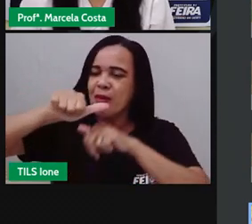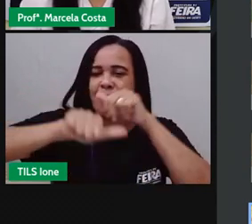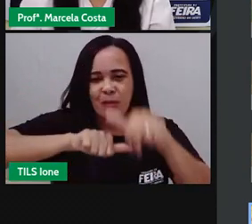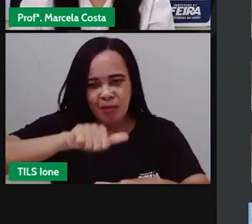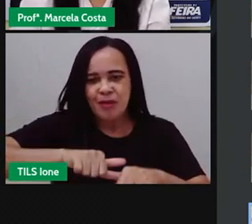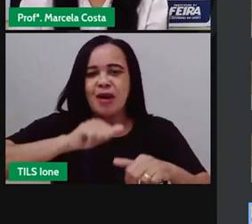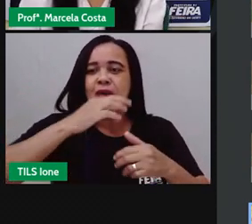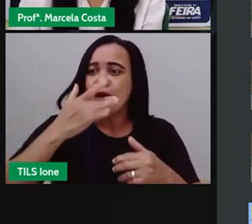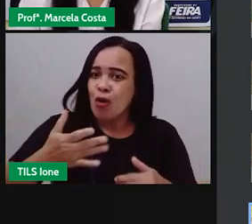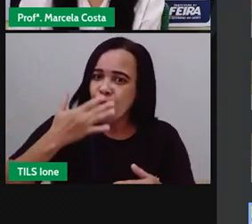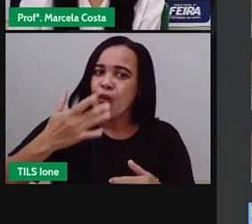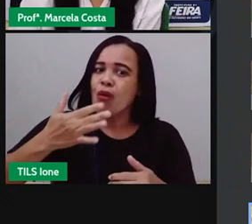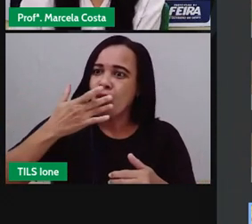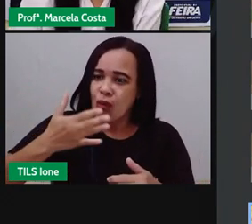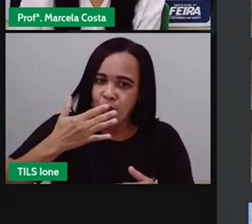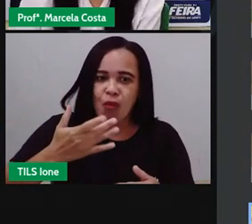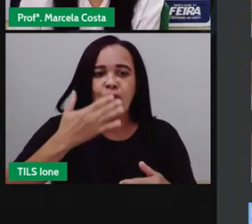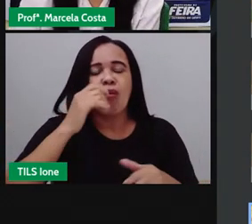o tom.